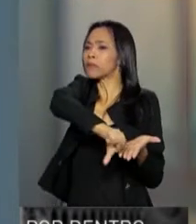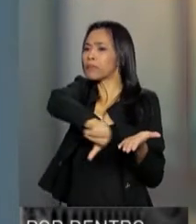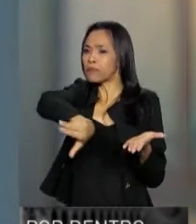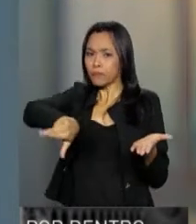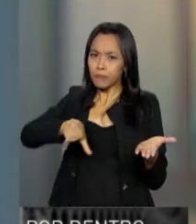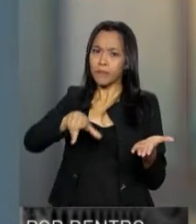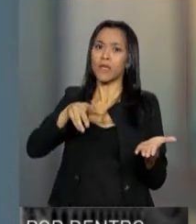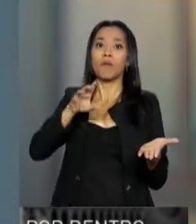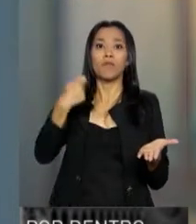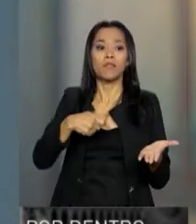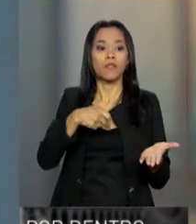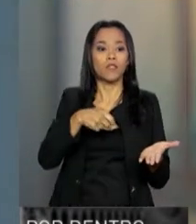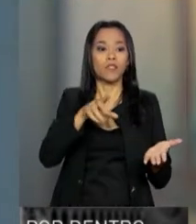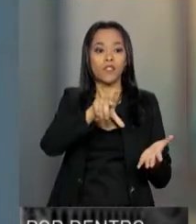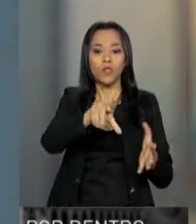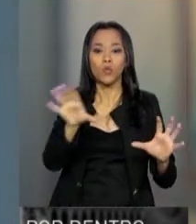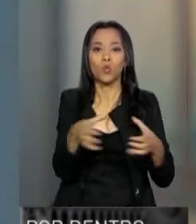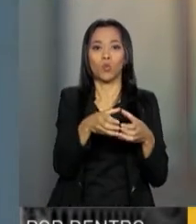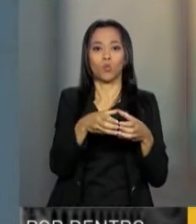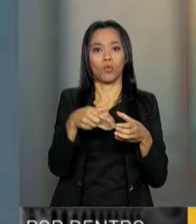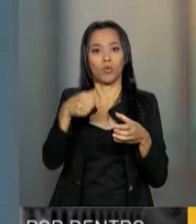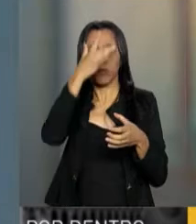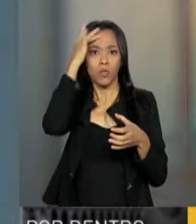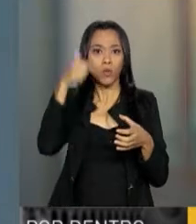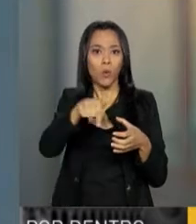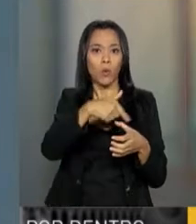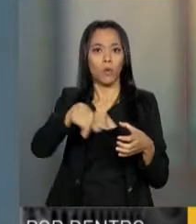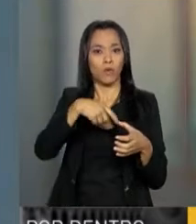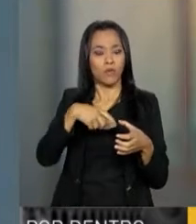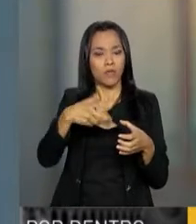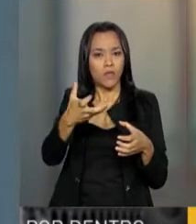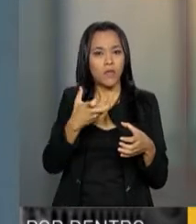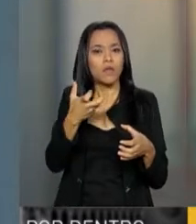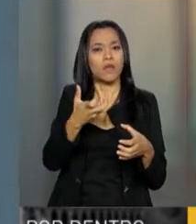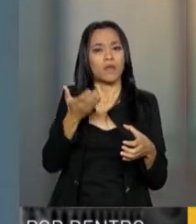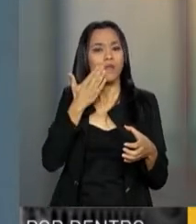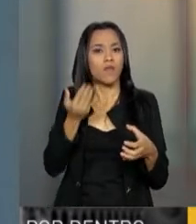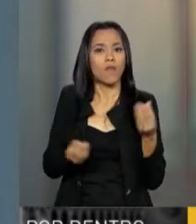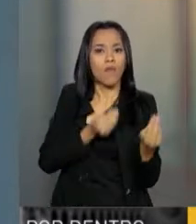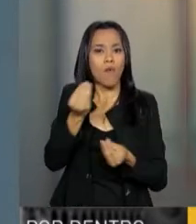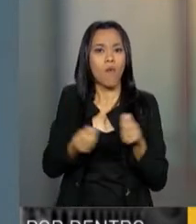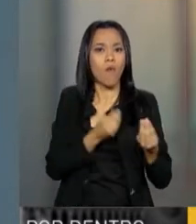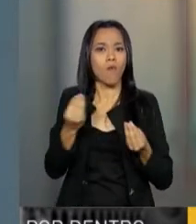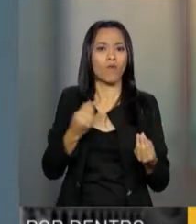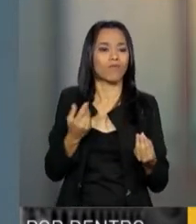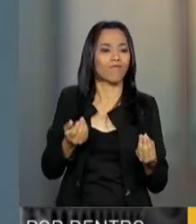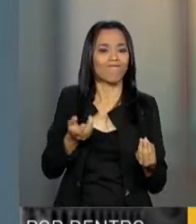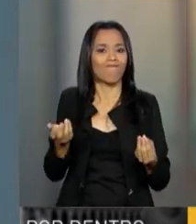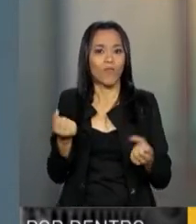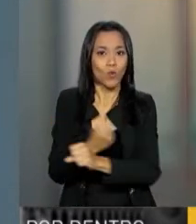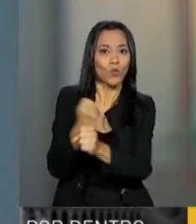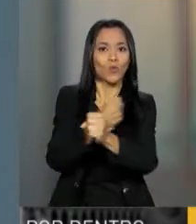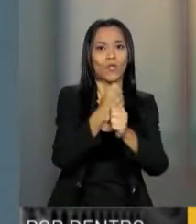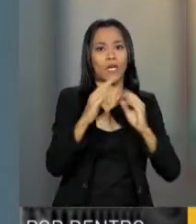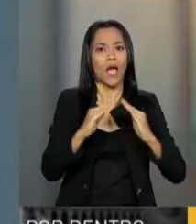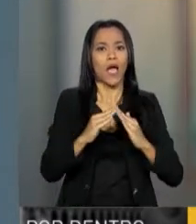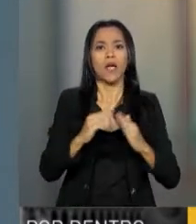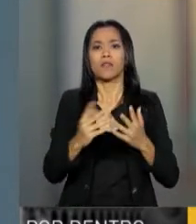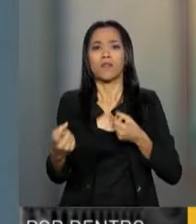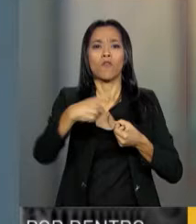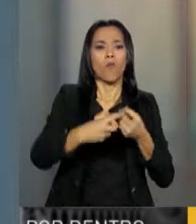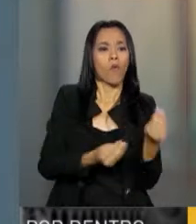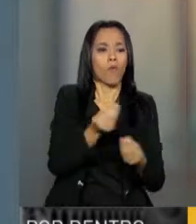a constituição de um grupo de pessoas que se interessam por produzir um empreendimento para elas mesmas morarem. Então, esses